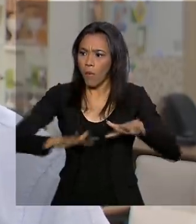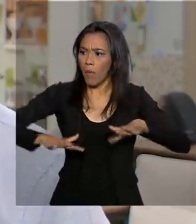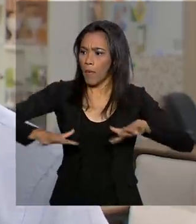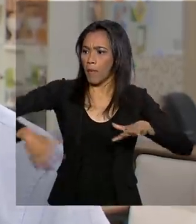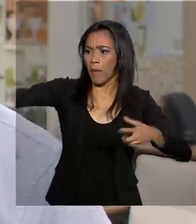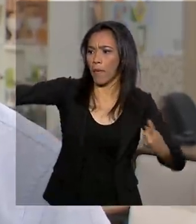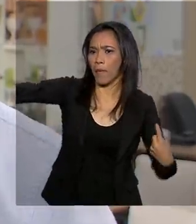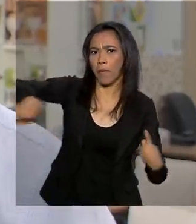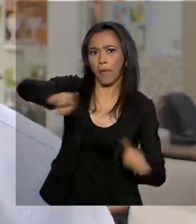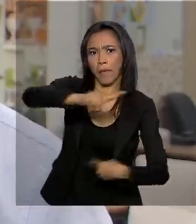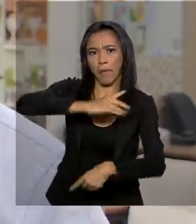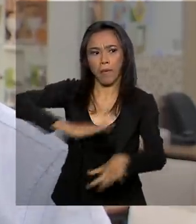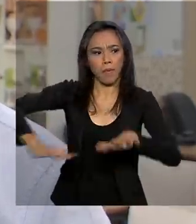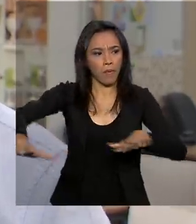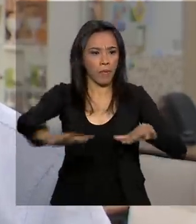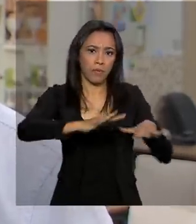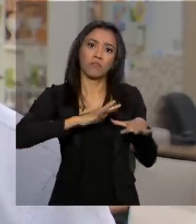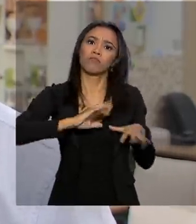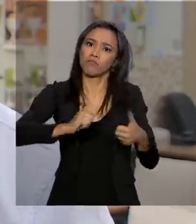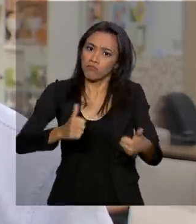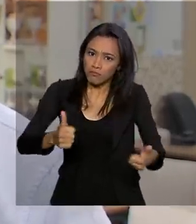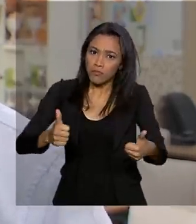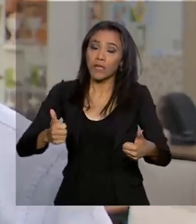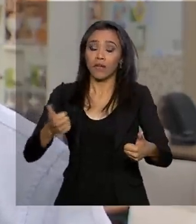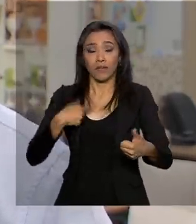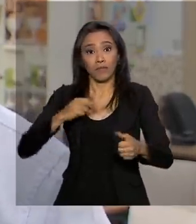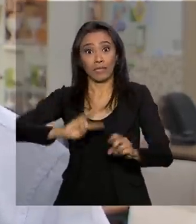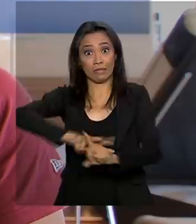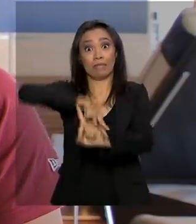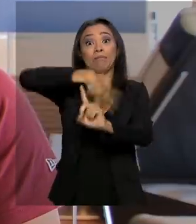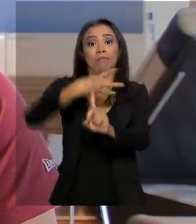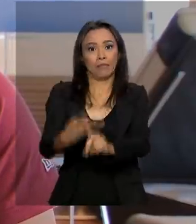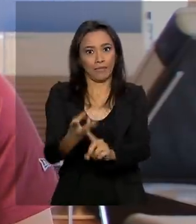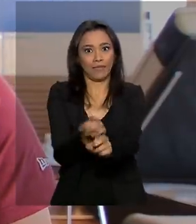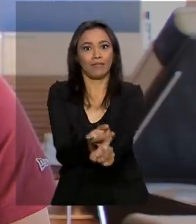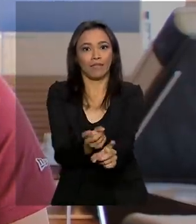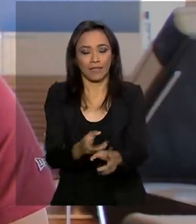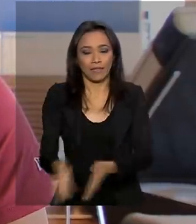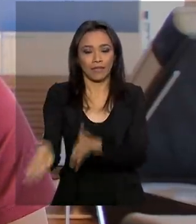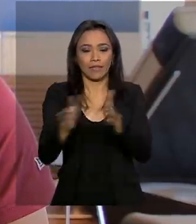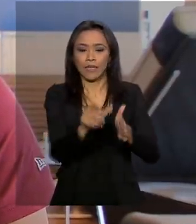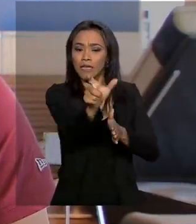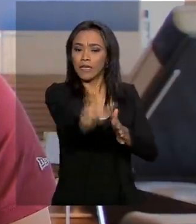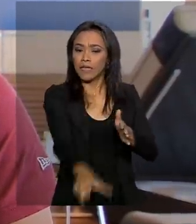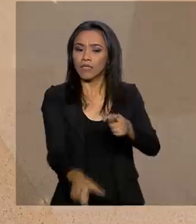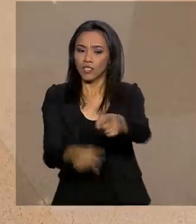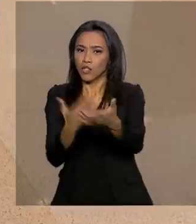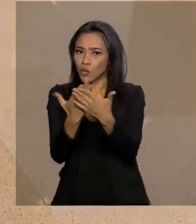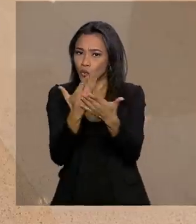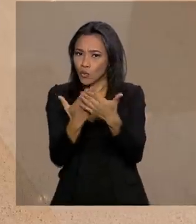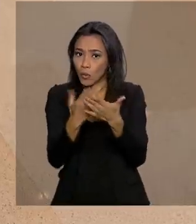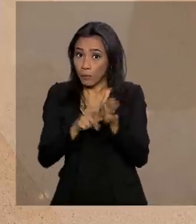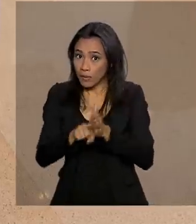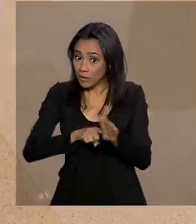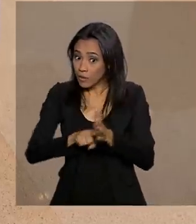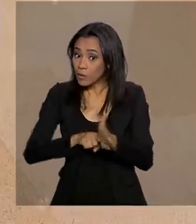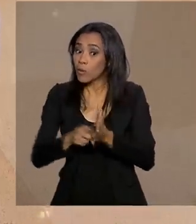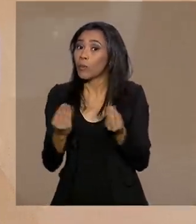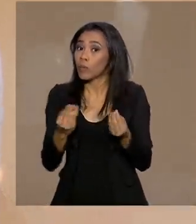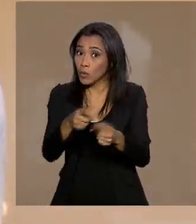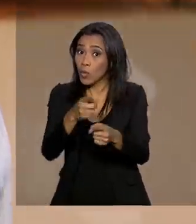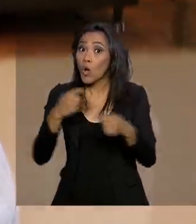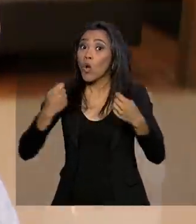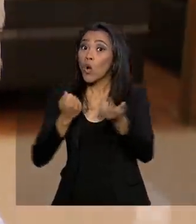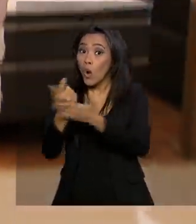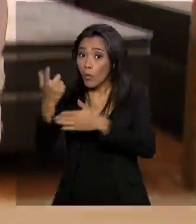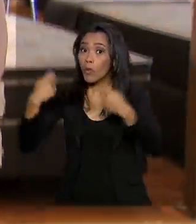expectativa é que esse final de semana triplique as vendas. Esse estudante pesquisou bastante, comprou o que precisava,